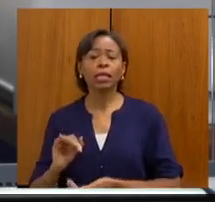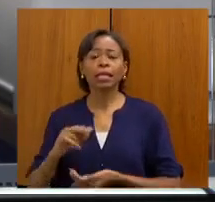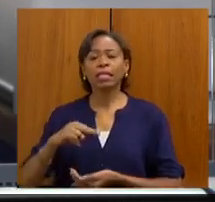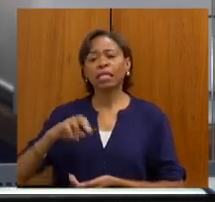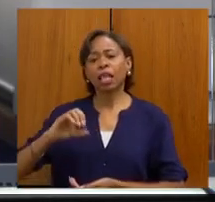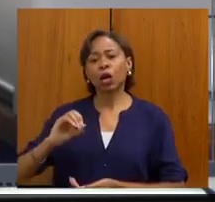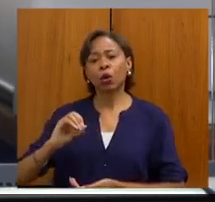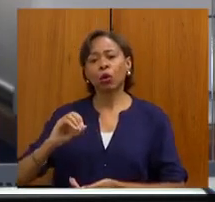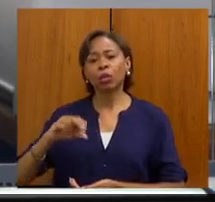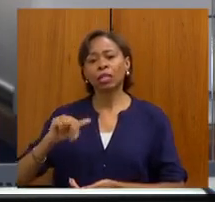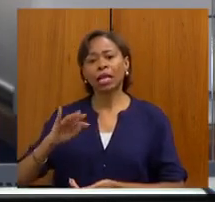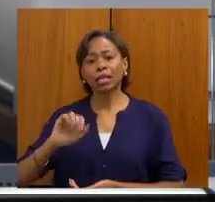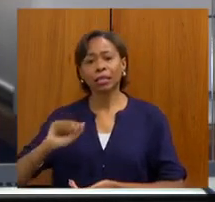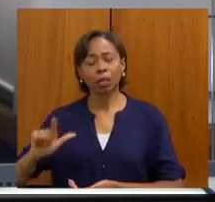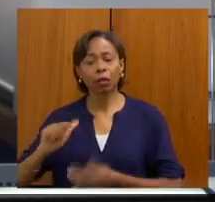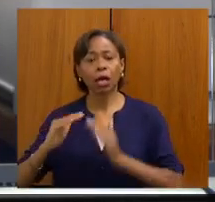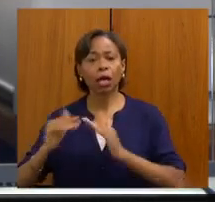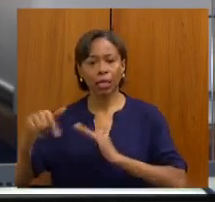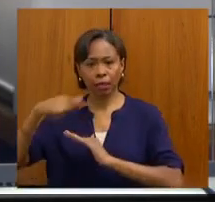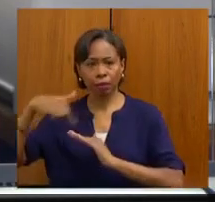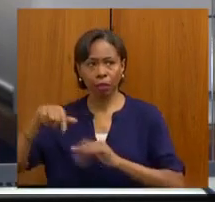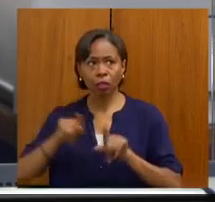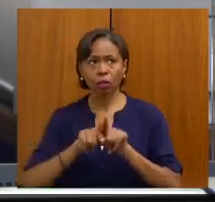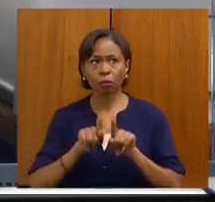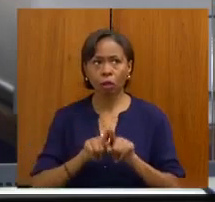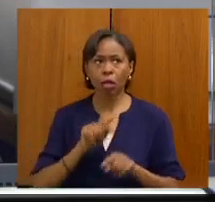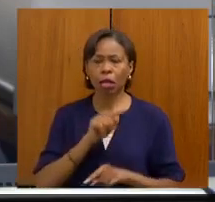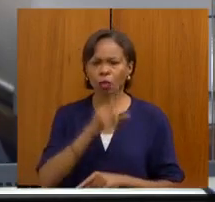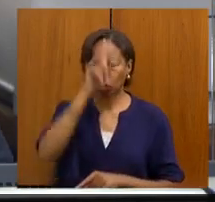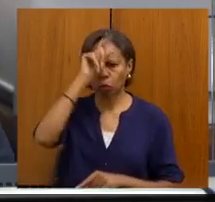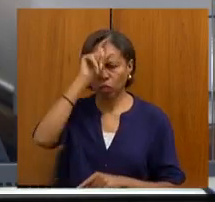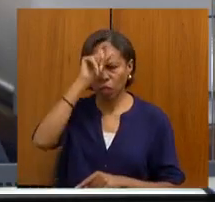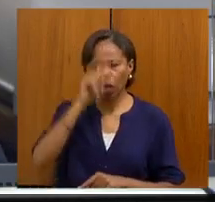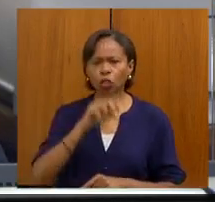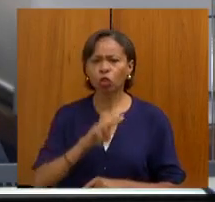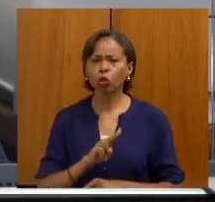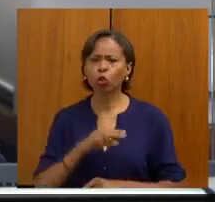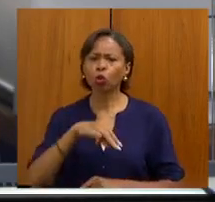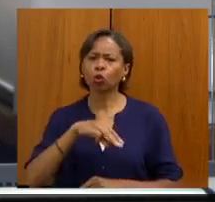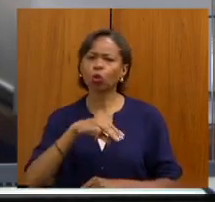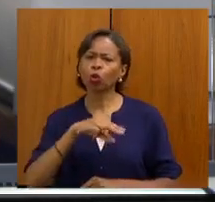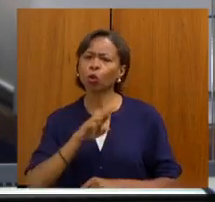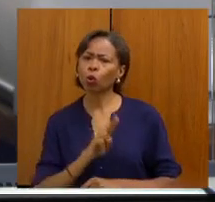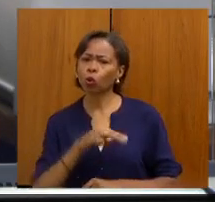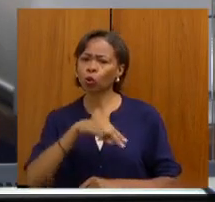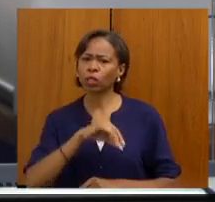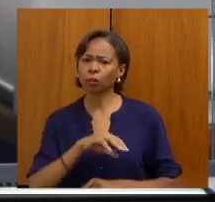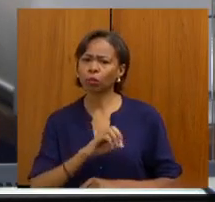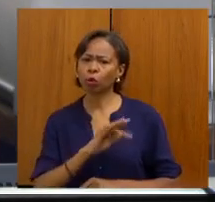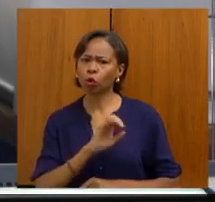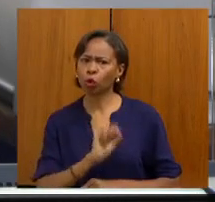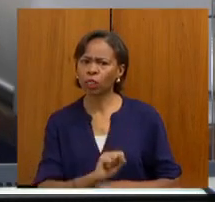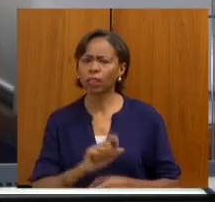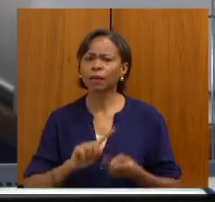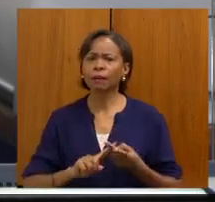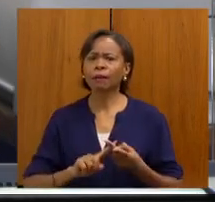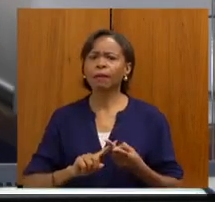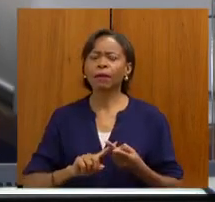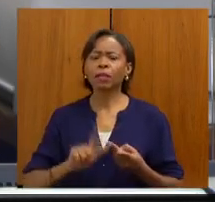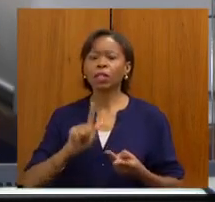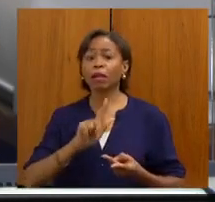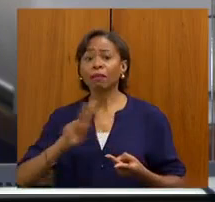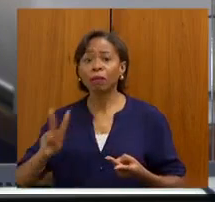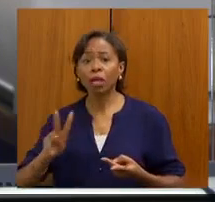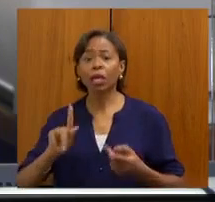no Hospital de Montes Claros, da Unimontes, a cidade de Valadares, a gente conseguiu no Hospital Municipal